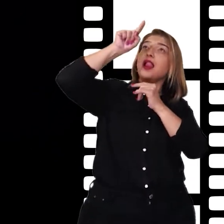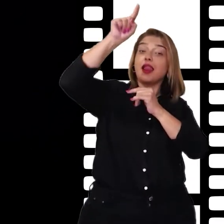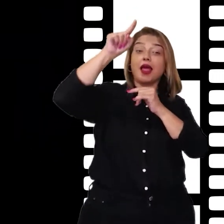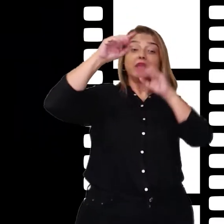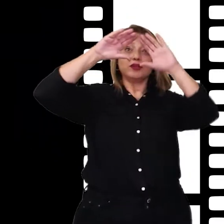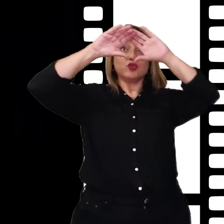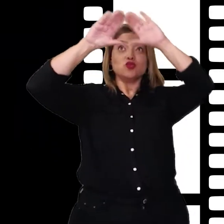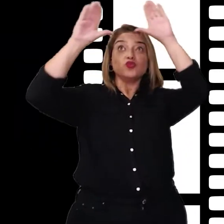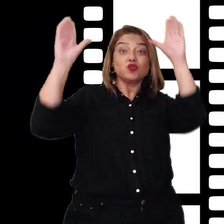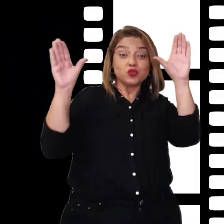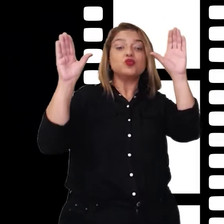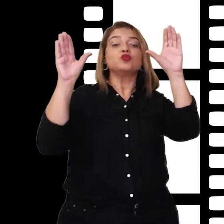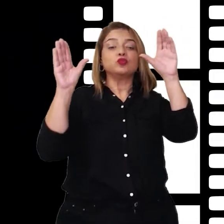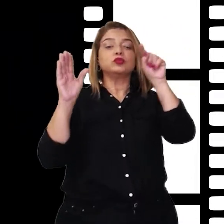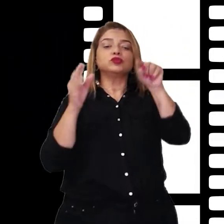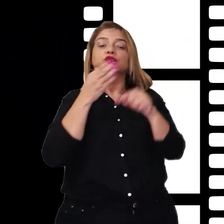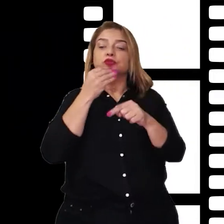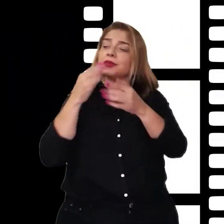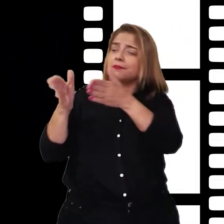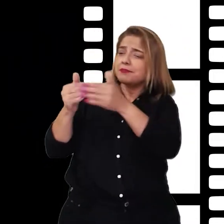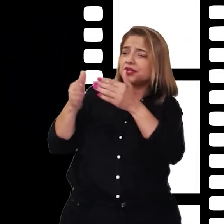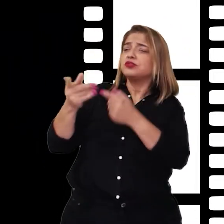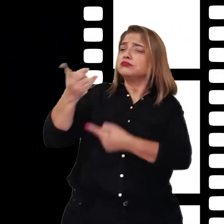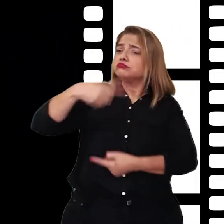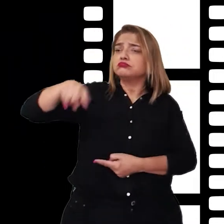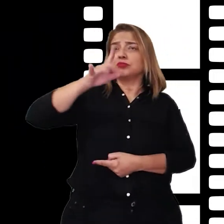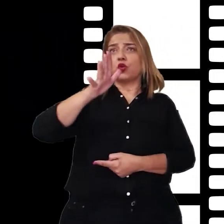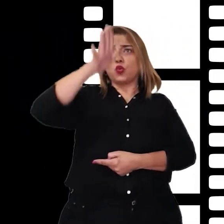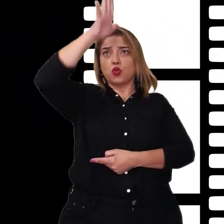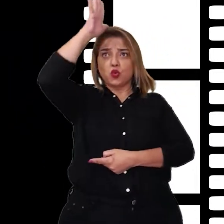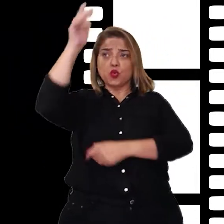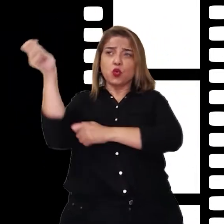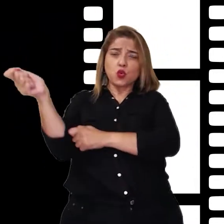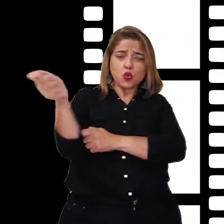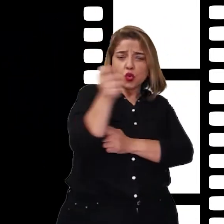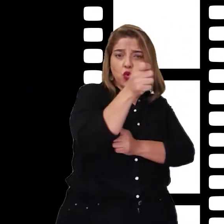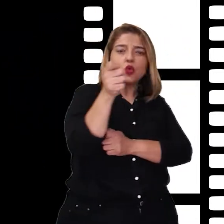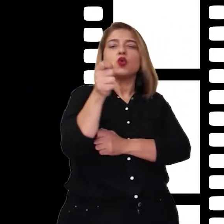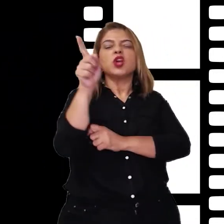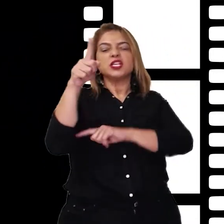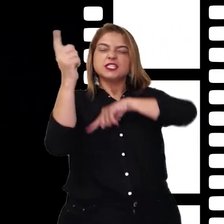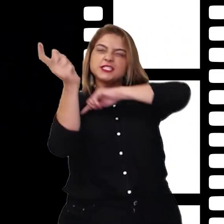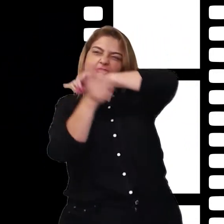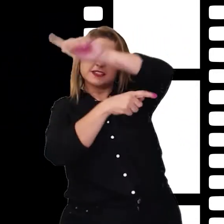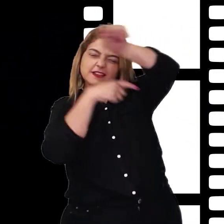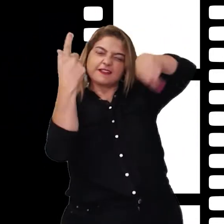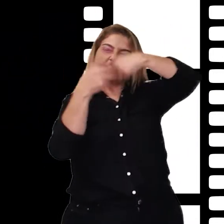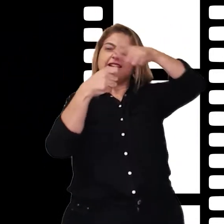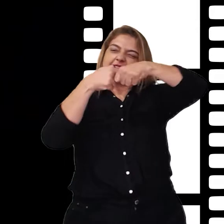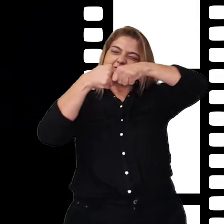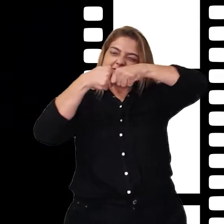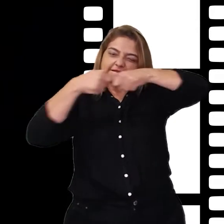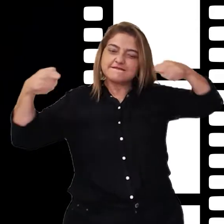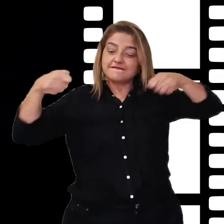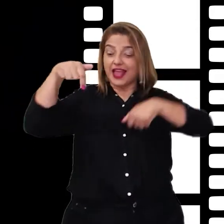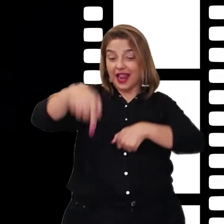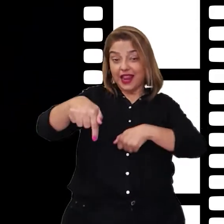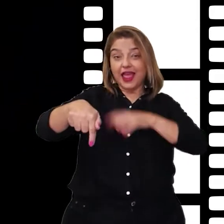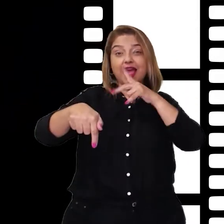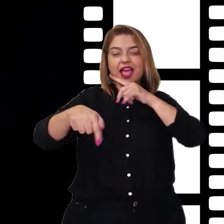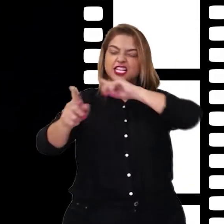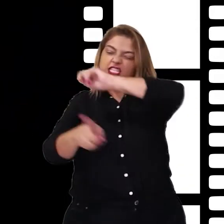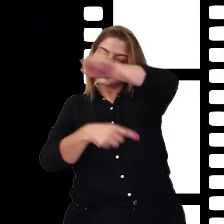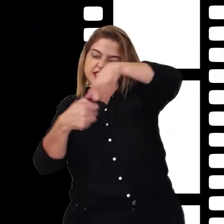Depois disso, o menino pediu para que os bombeiros amarrassem a lua em seu guindaste, a parte que estava dentro do lago.